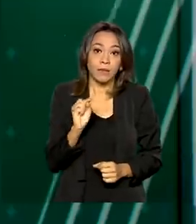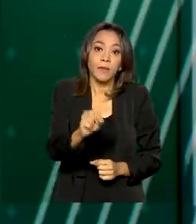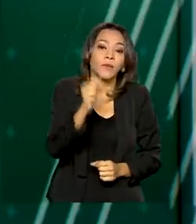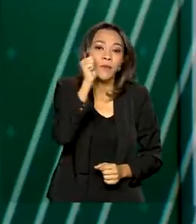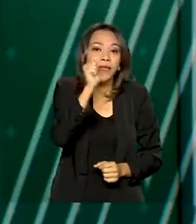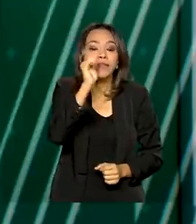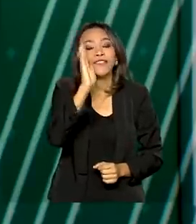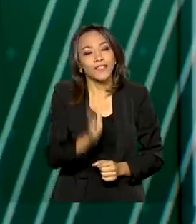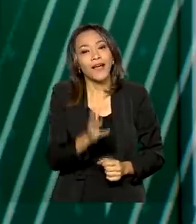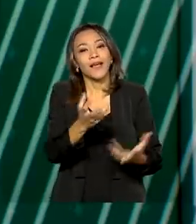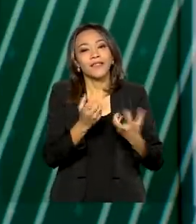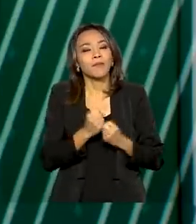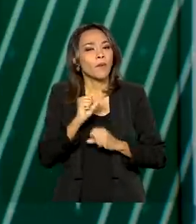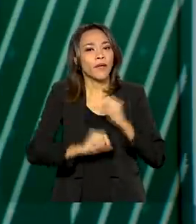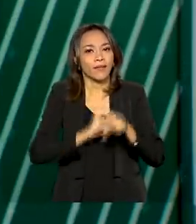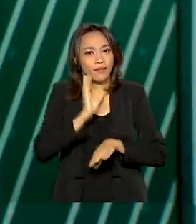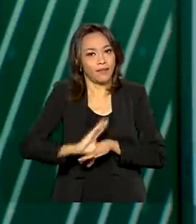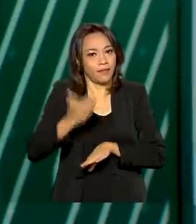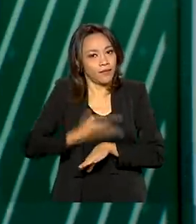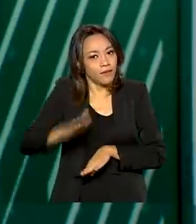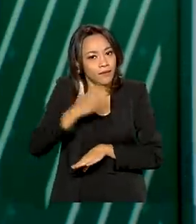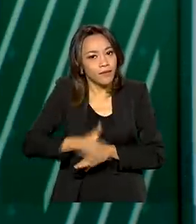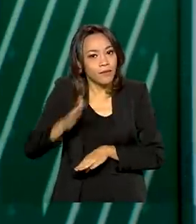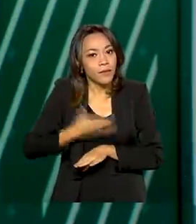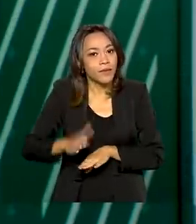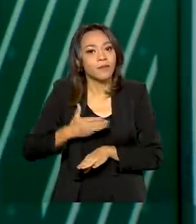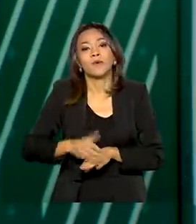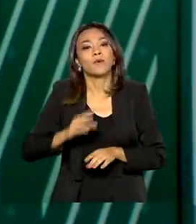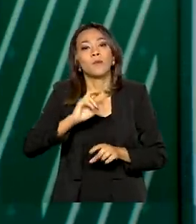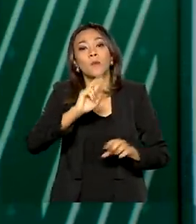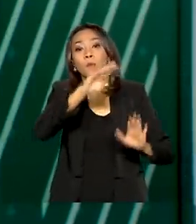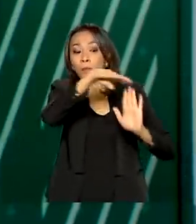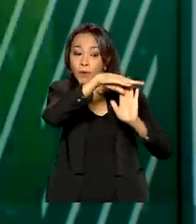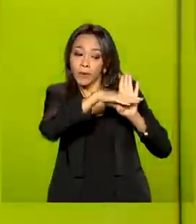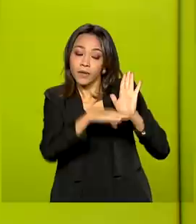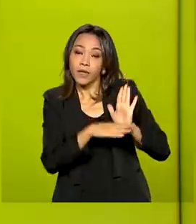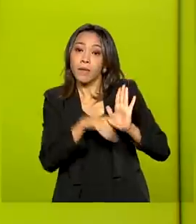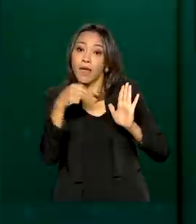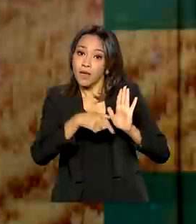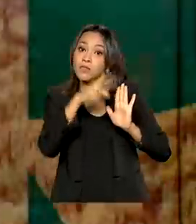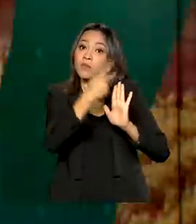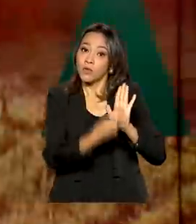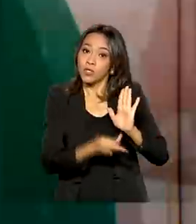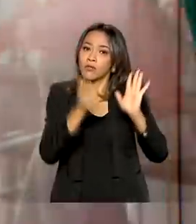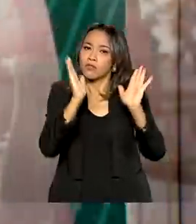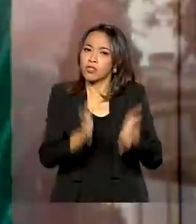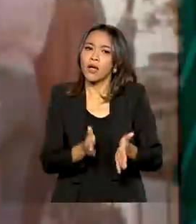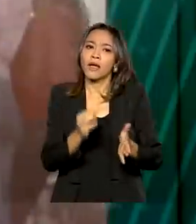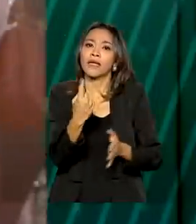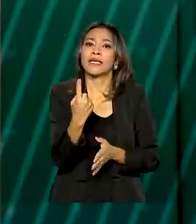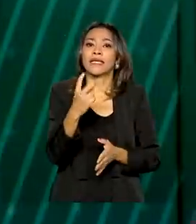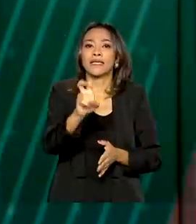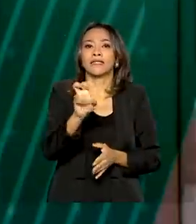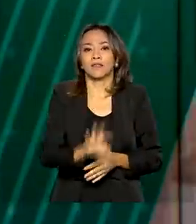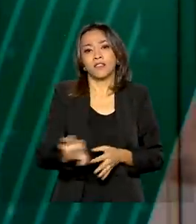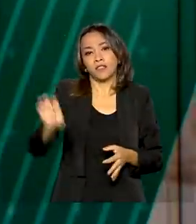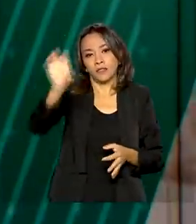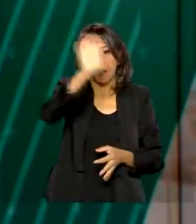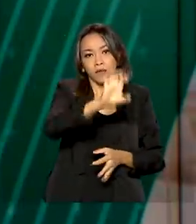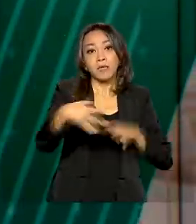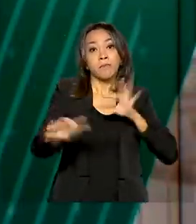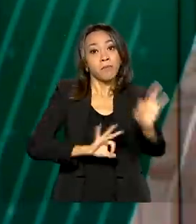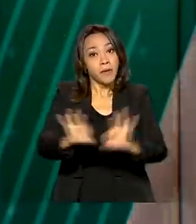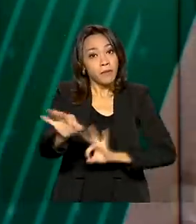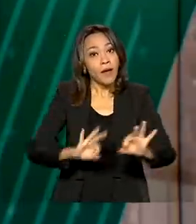receberam capacitação profissional por meio do programa Qualifica Mulher. O projeto já funciona em mais de 15 estados e prepara